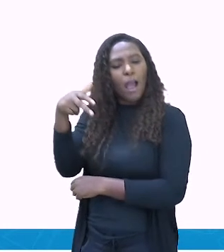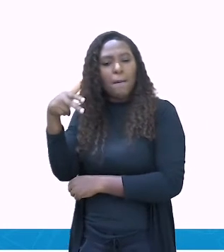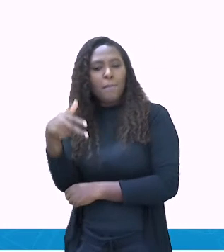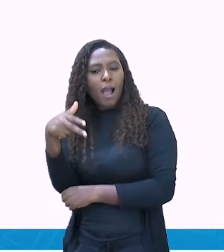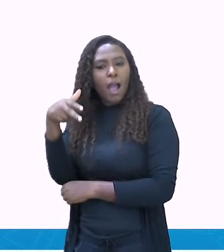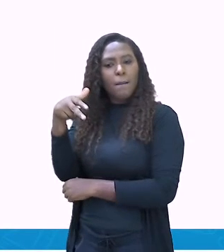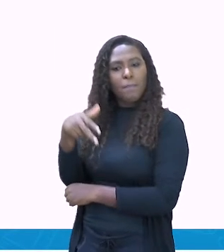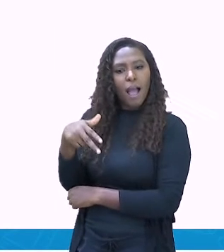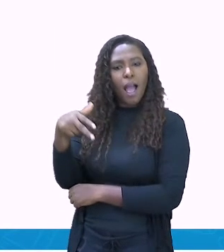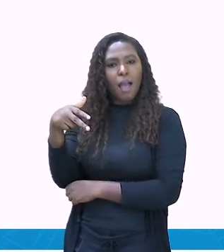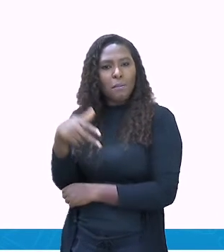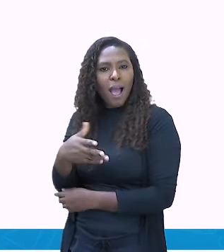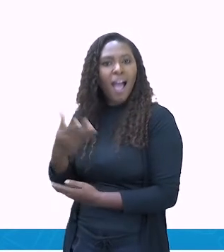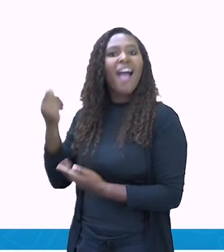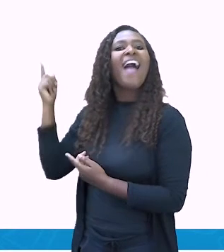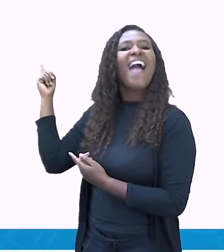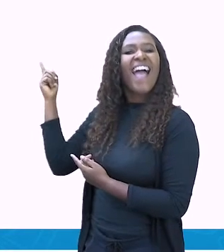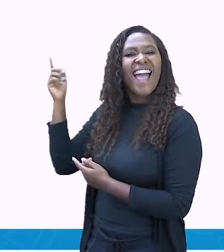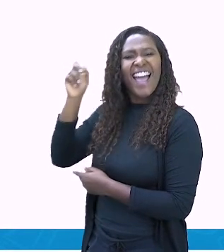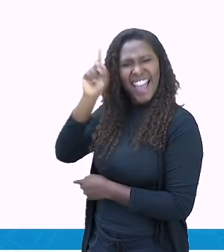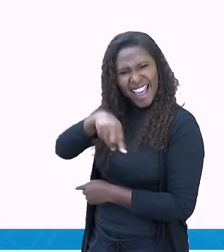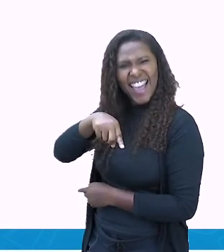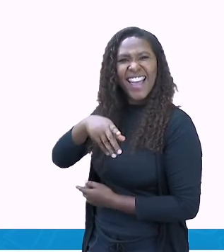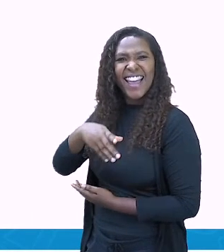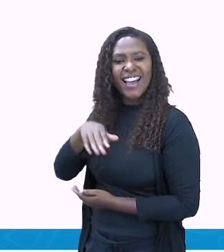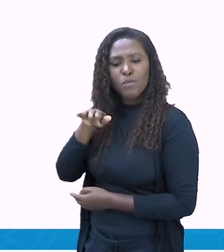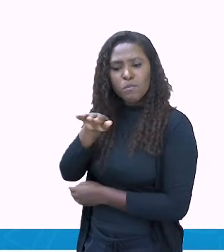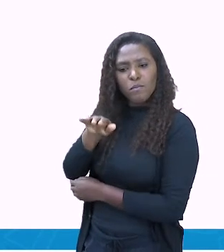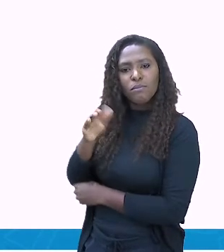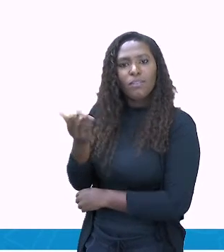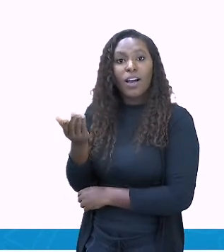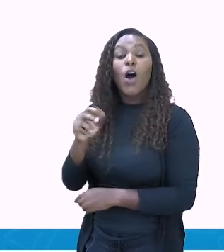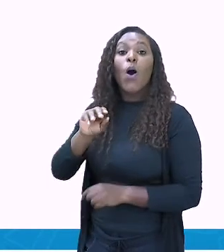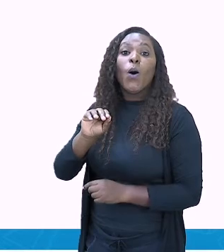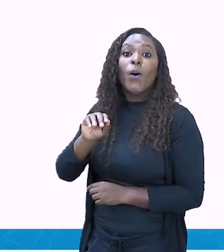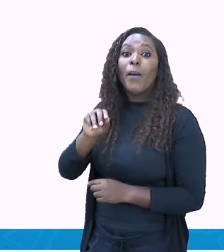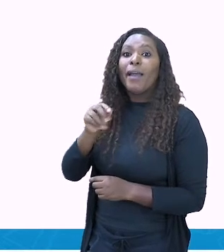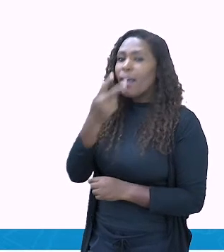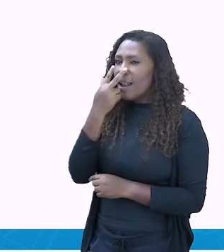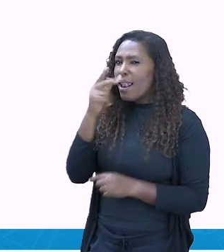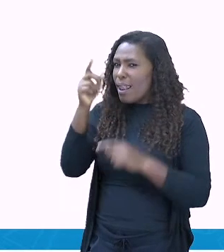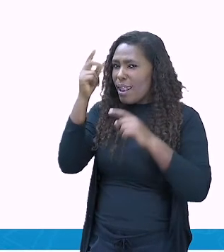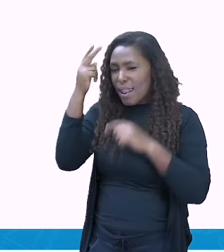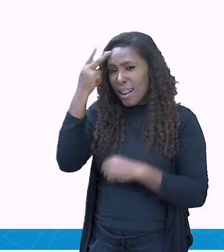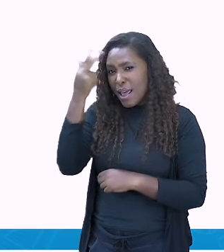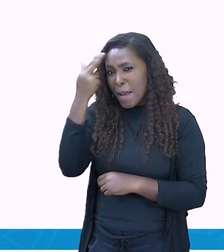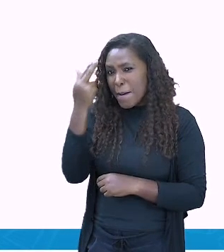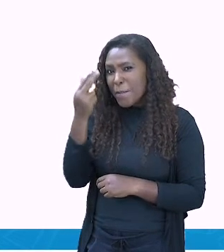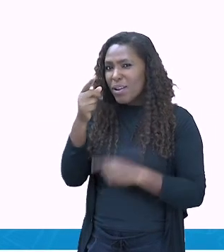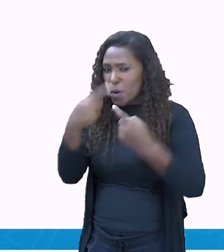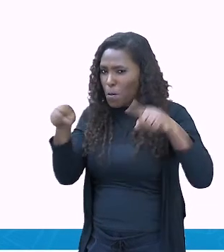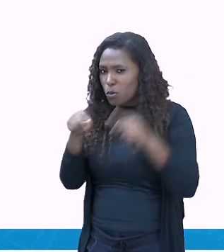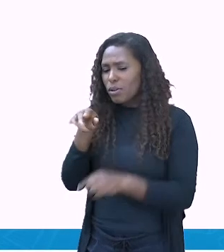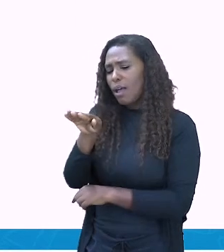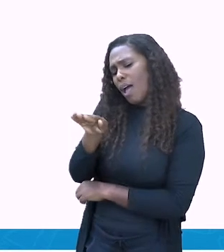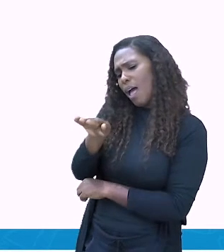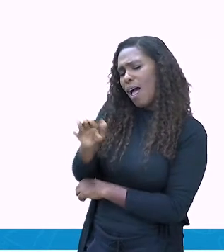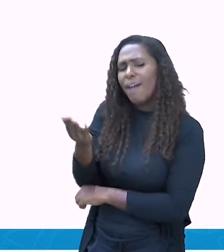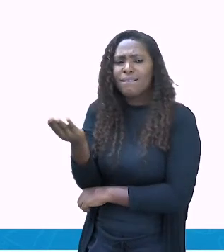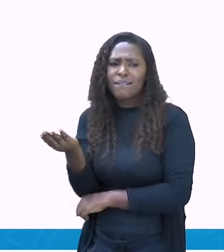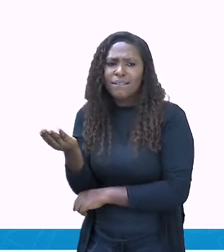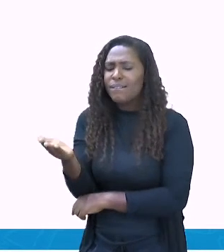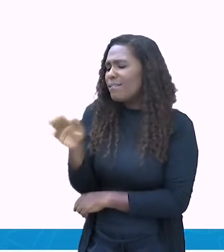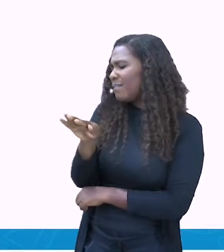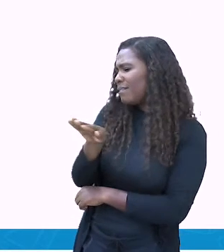ele. Estamos falando de Jair Rodrigues, que é conhecido como o primeiro rapper brasileiro por ter